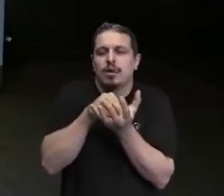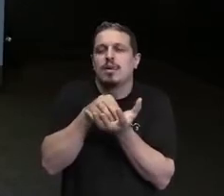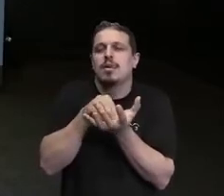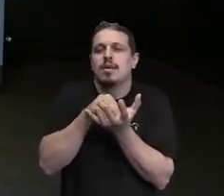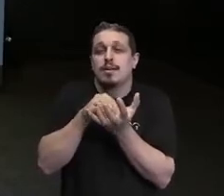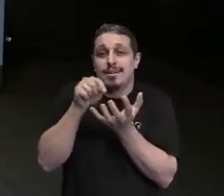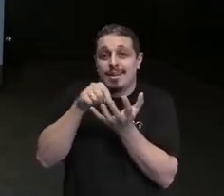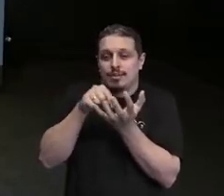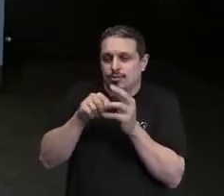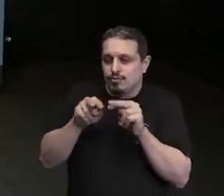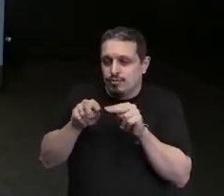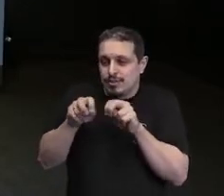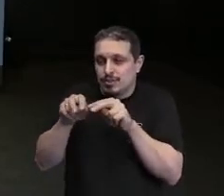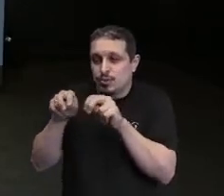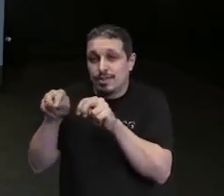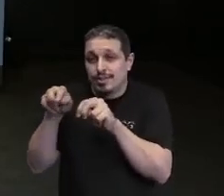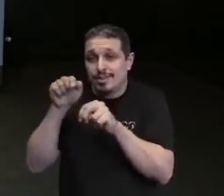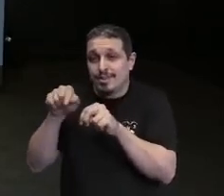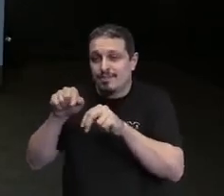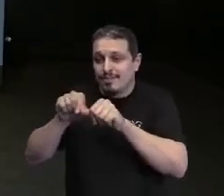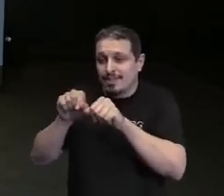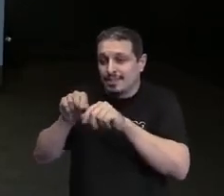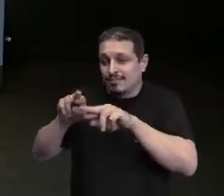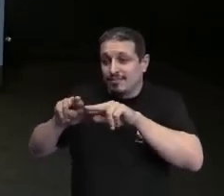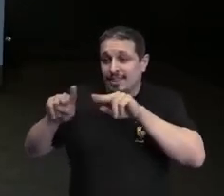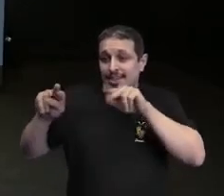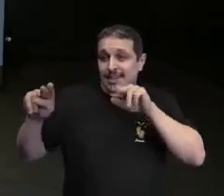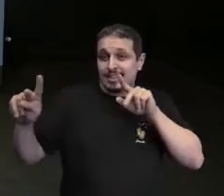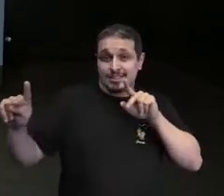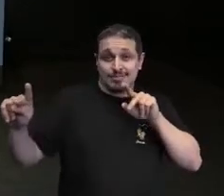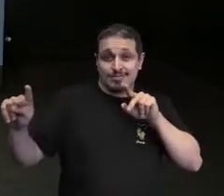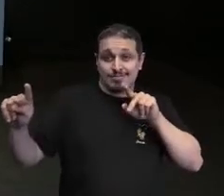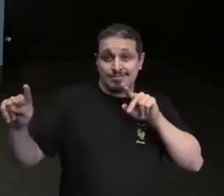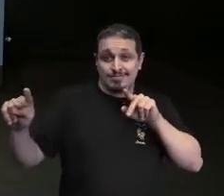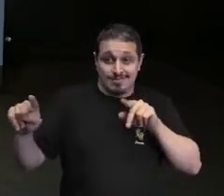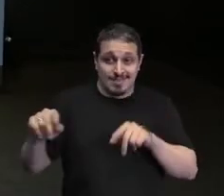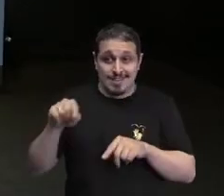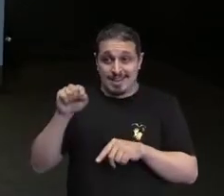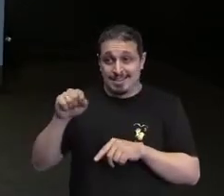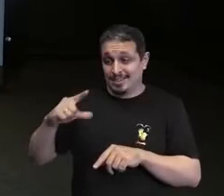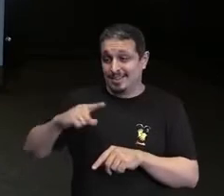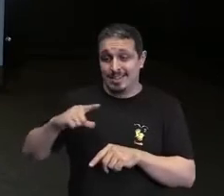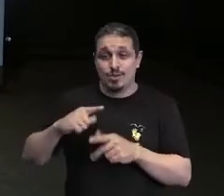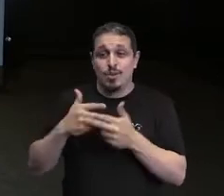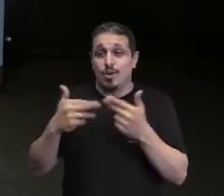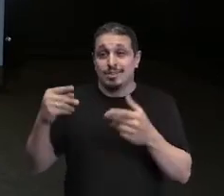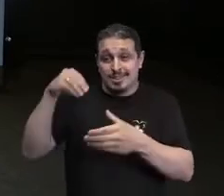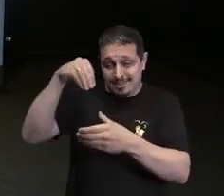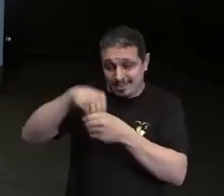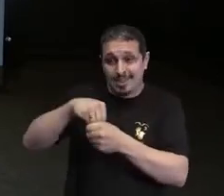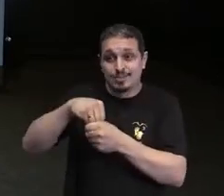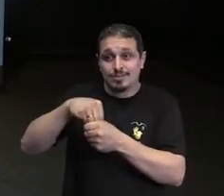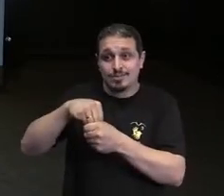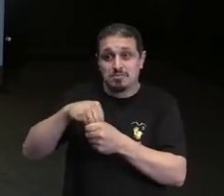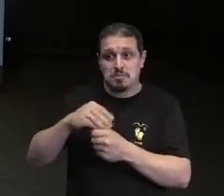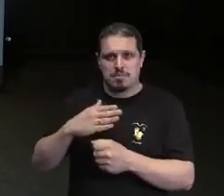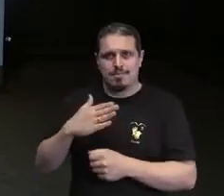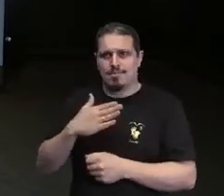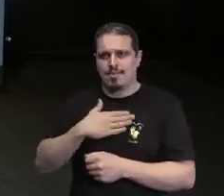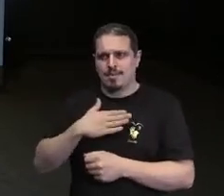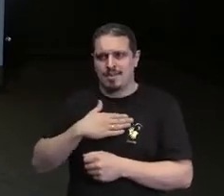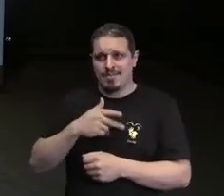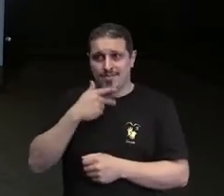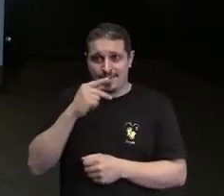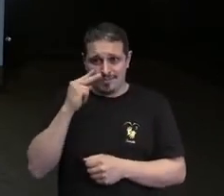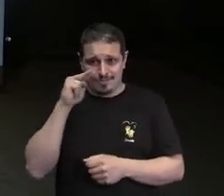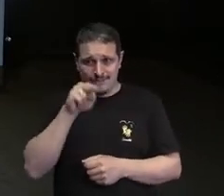de abóbora, sementes. Tinham potenciais guardados ali dentro, e que não é a minha perspectiva pediátrica,